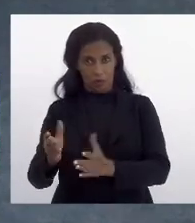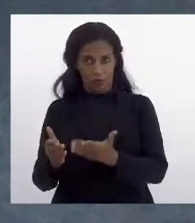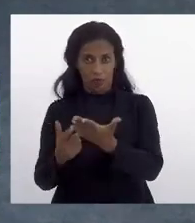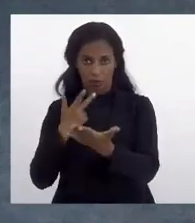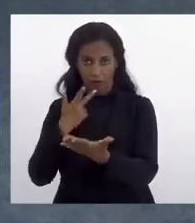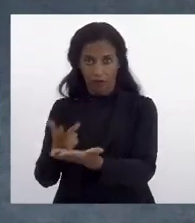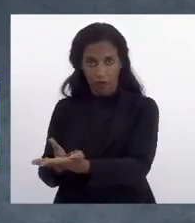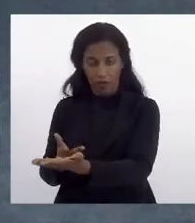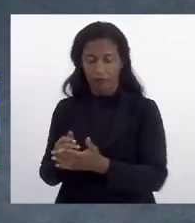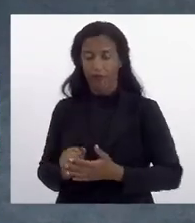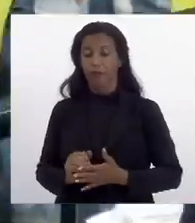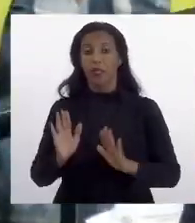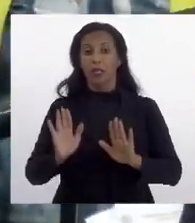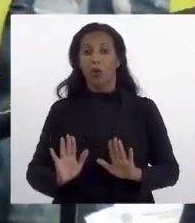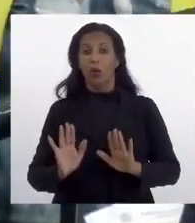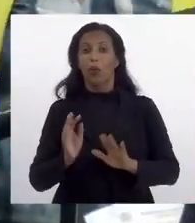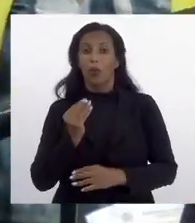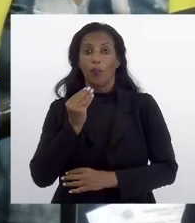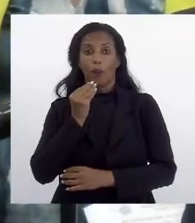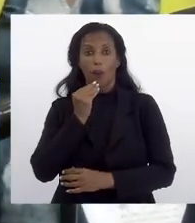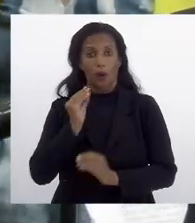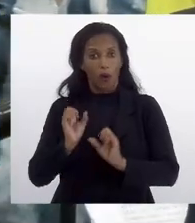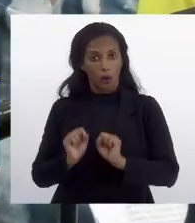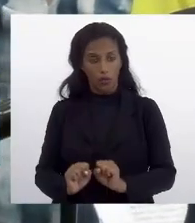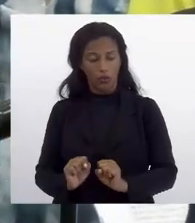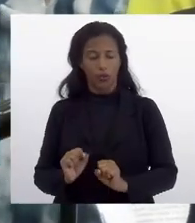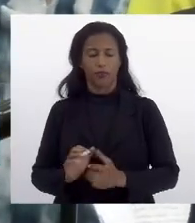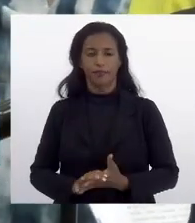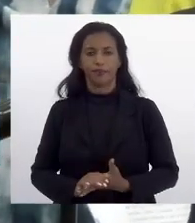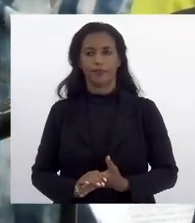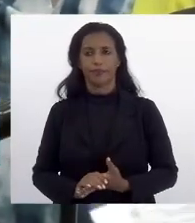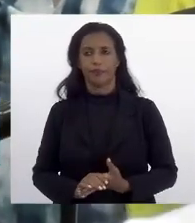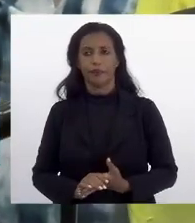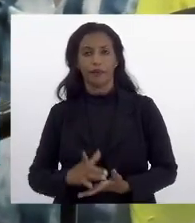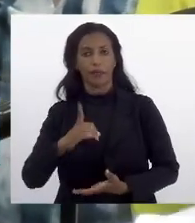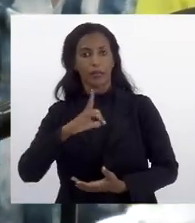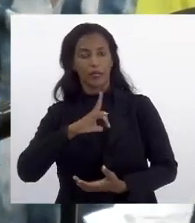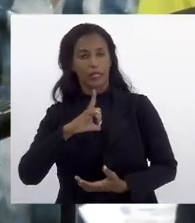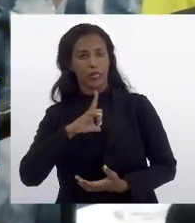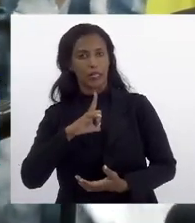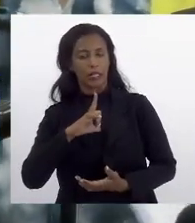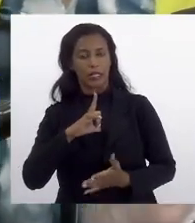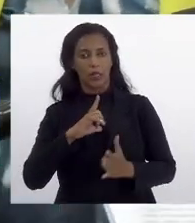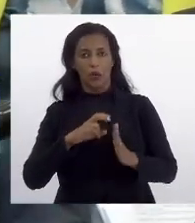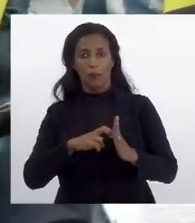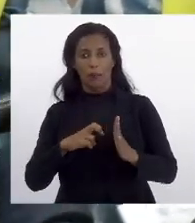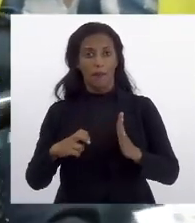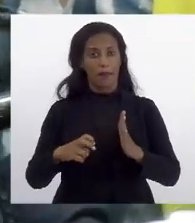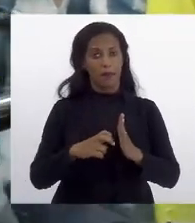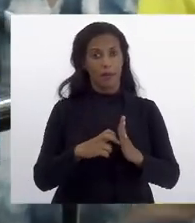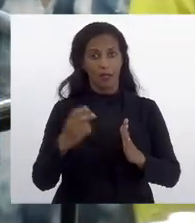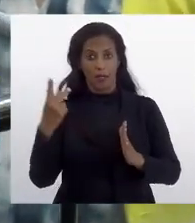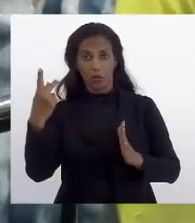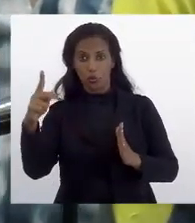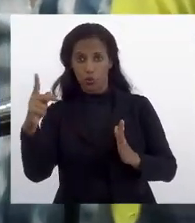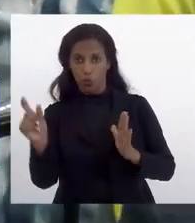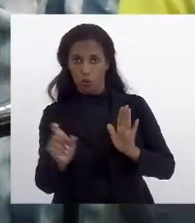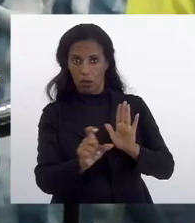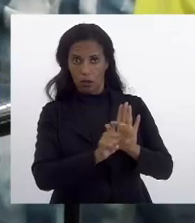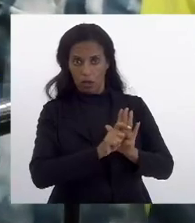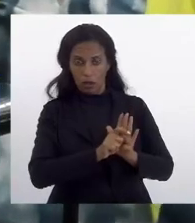Então, poderia, no máximo, ter uma emenda sua dizendo o seguinte.